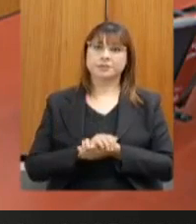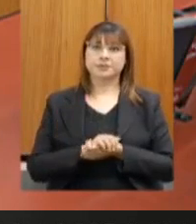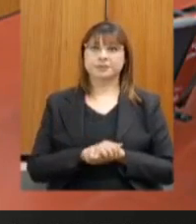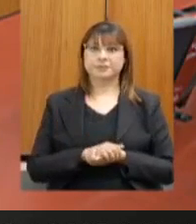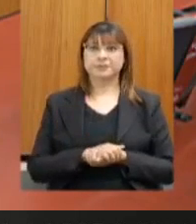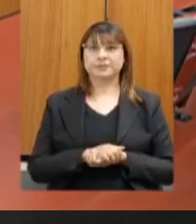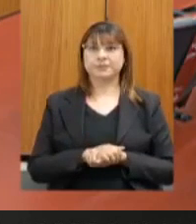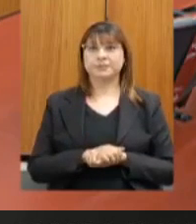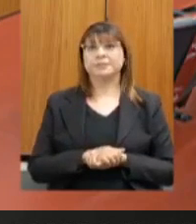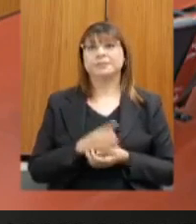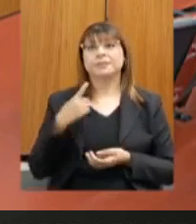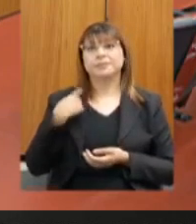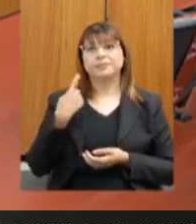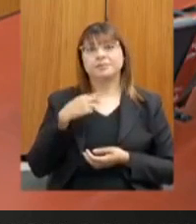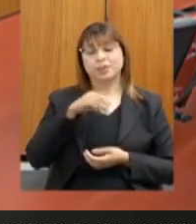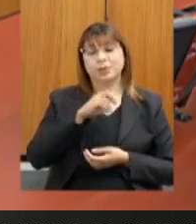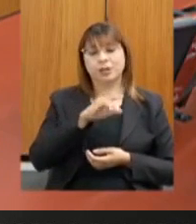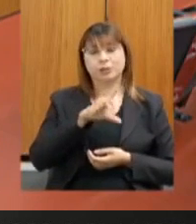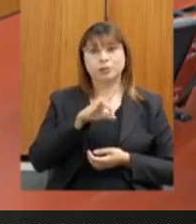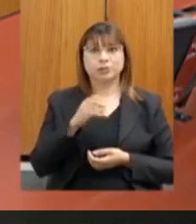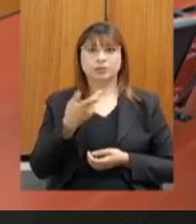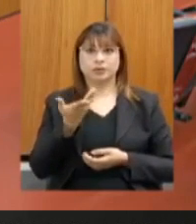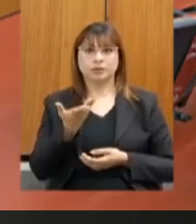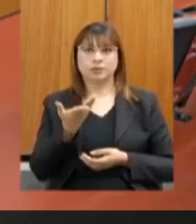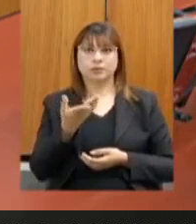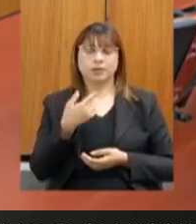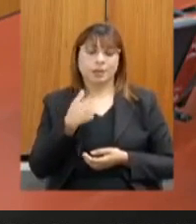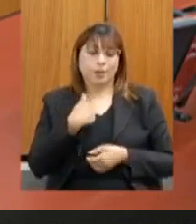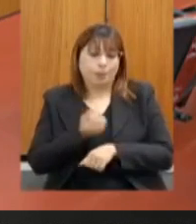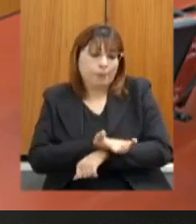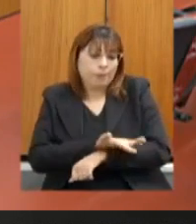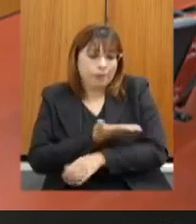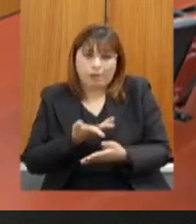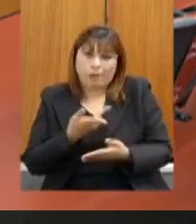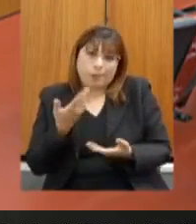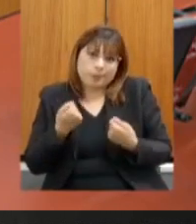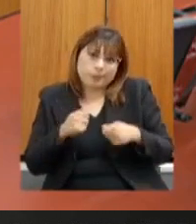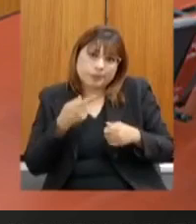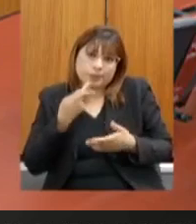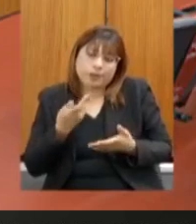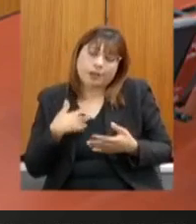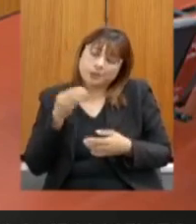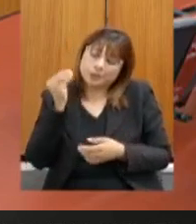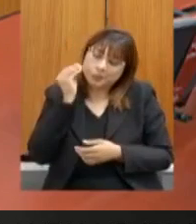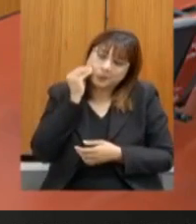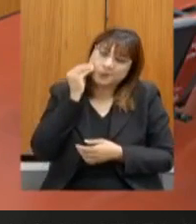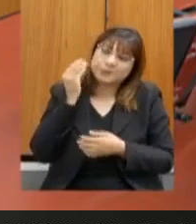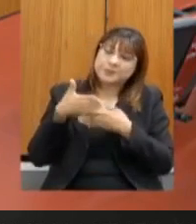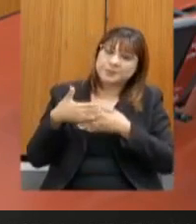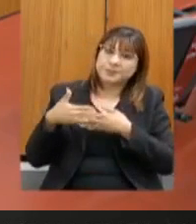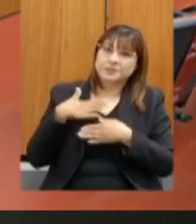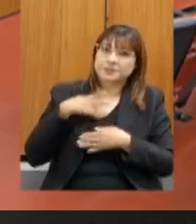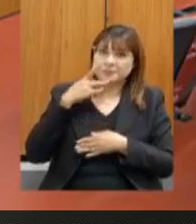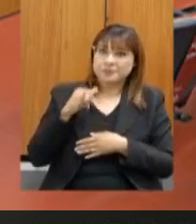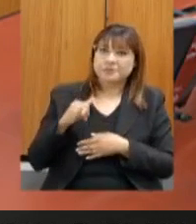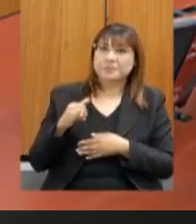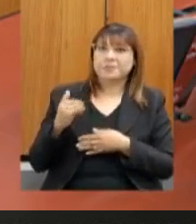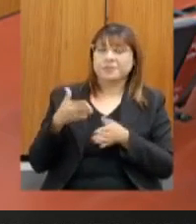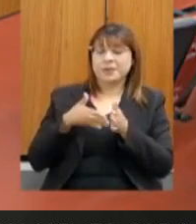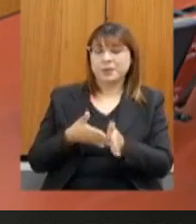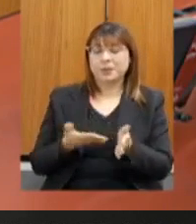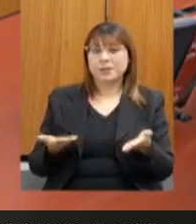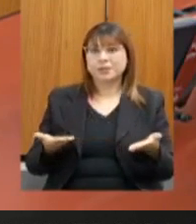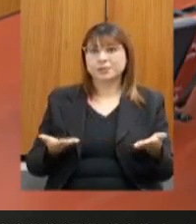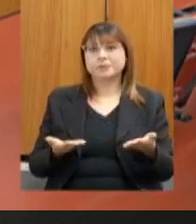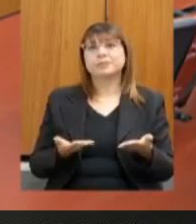Deputado Noraldino, me emociona e depois pede para falar. Um beijo carinhoso ao meu pai que está aqui hoje acompanhando e sem dúvida.